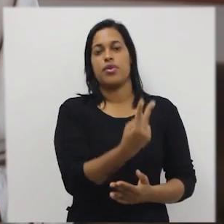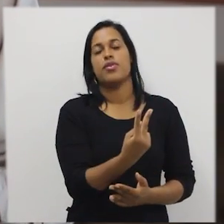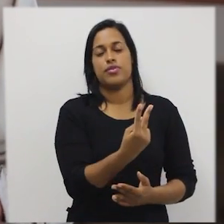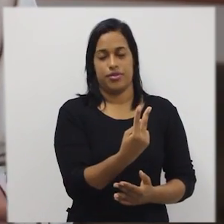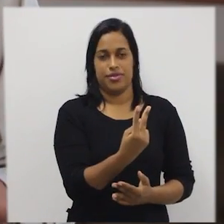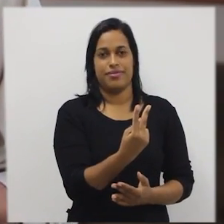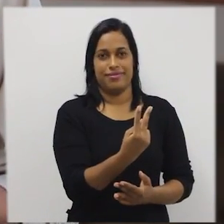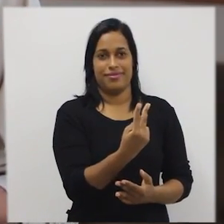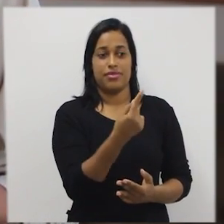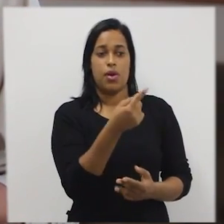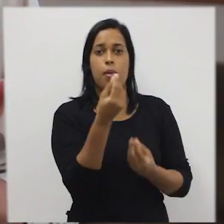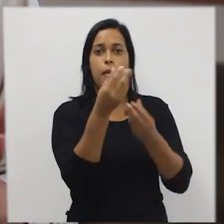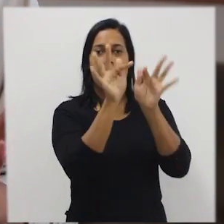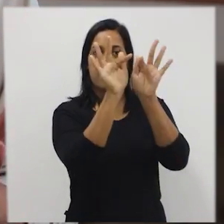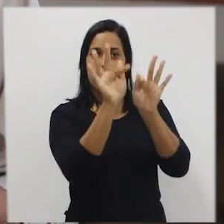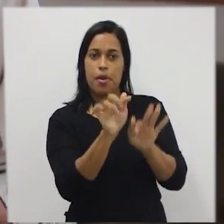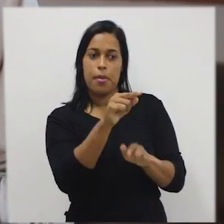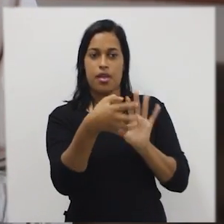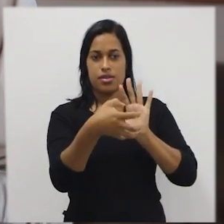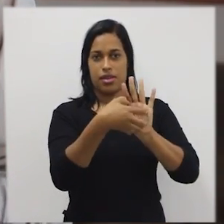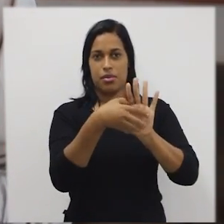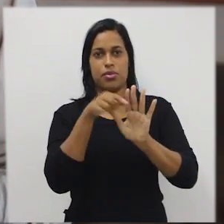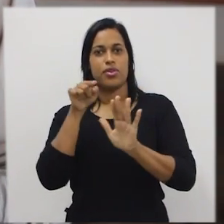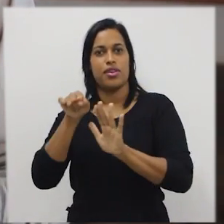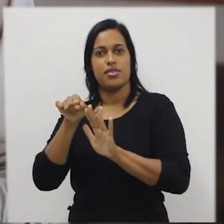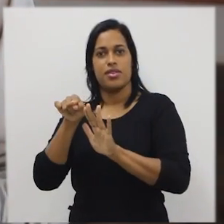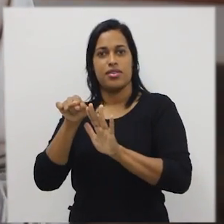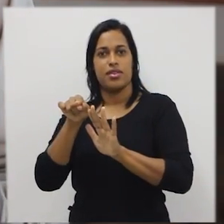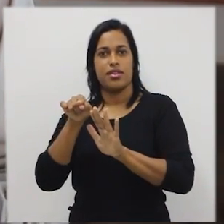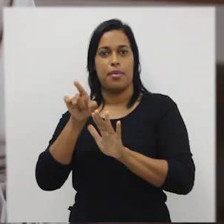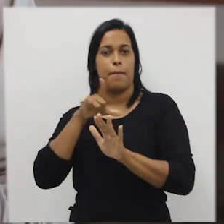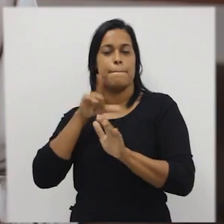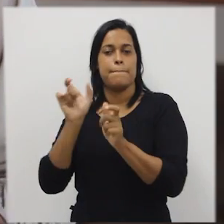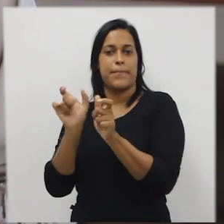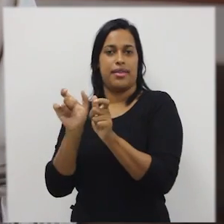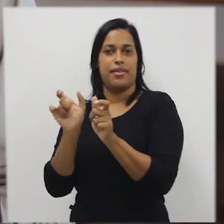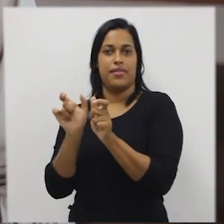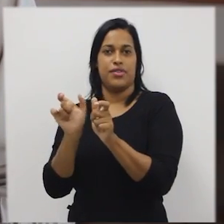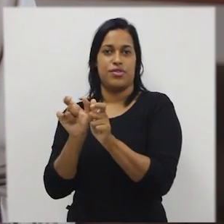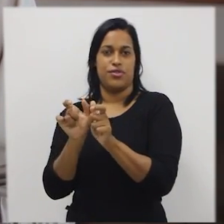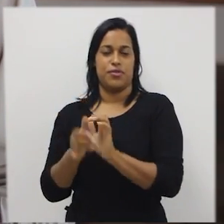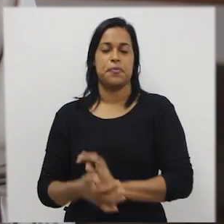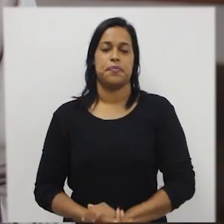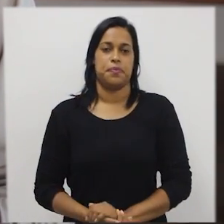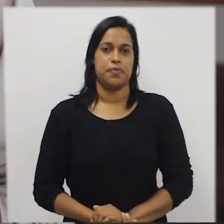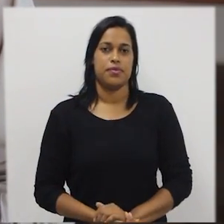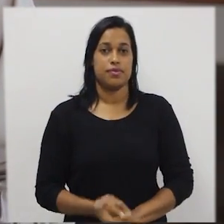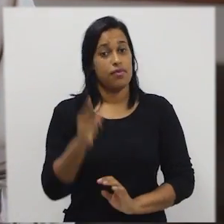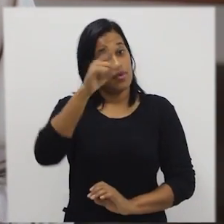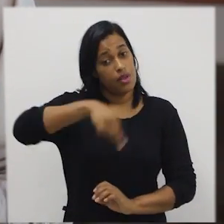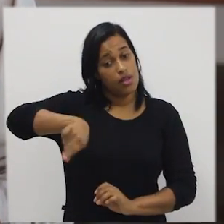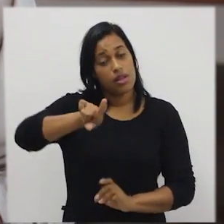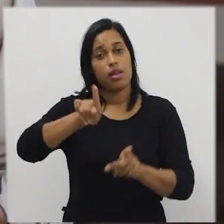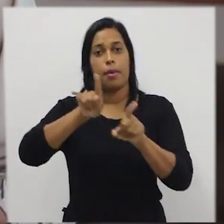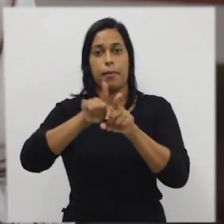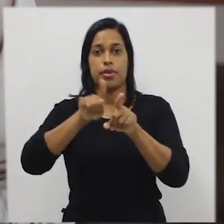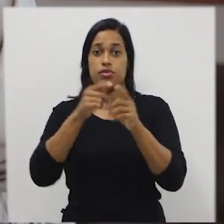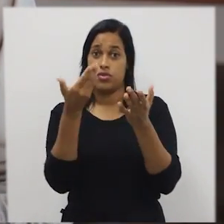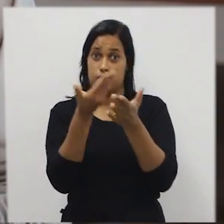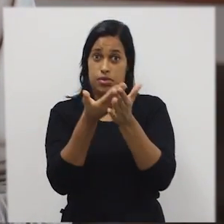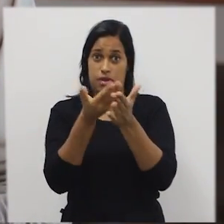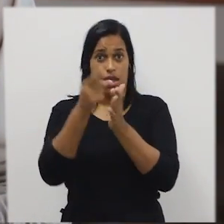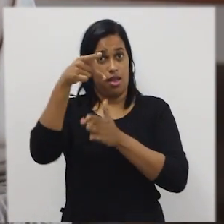Então, uma forma é através de símbolos e outra forma é através de palavras. Nós iremos trabalhar a